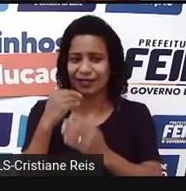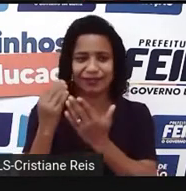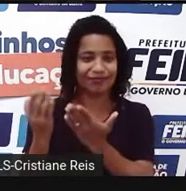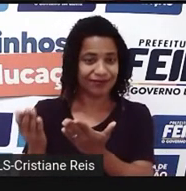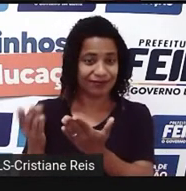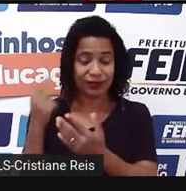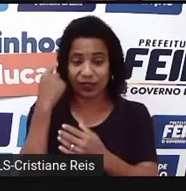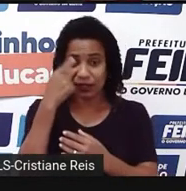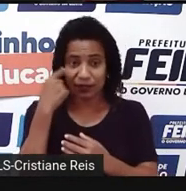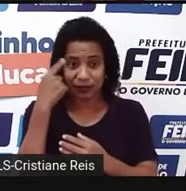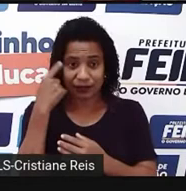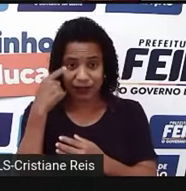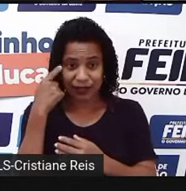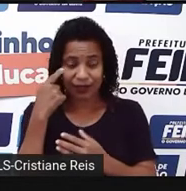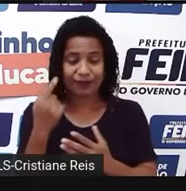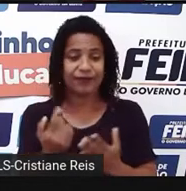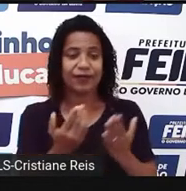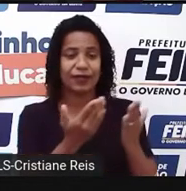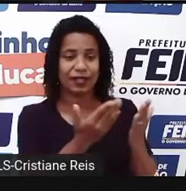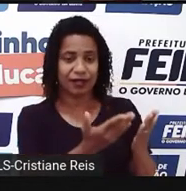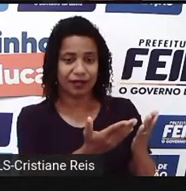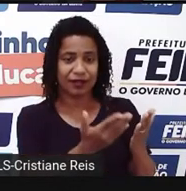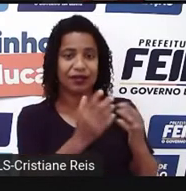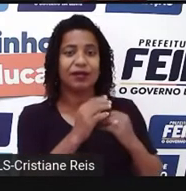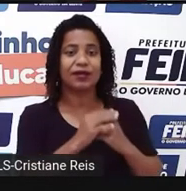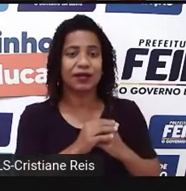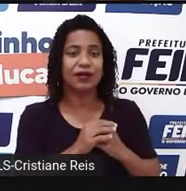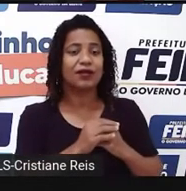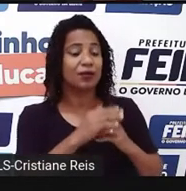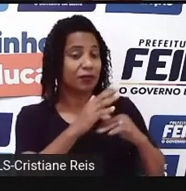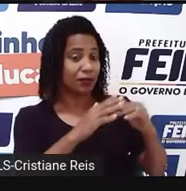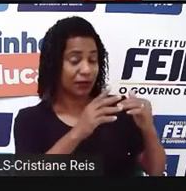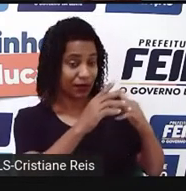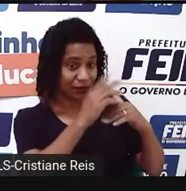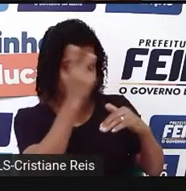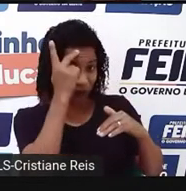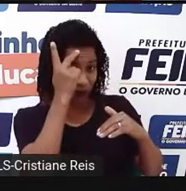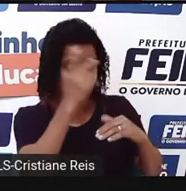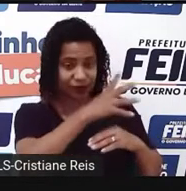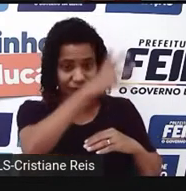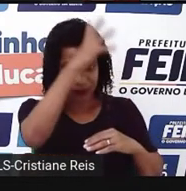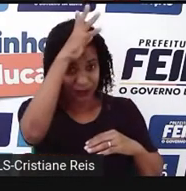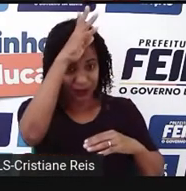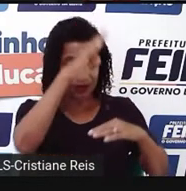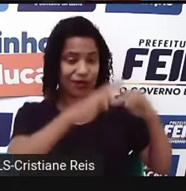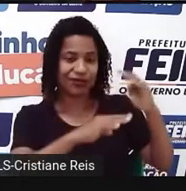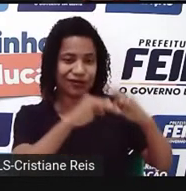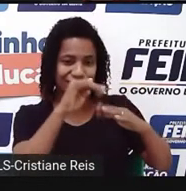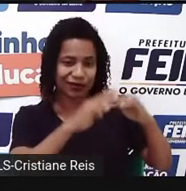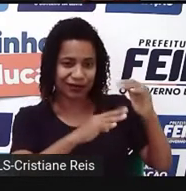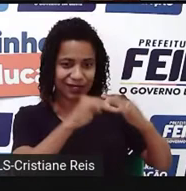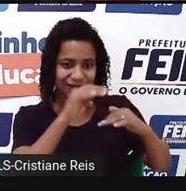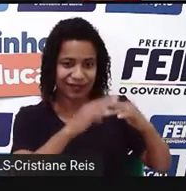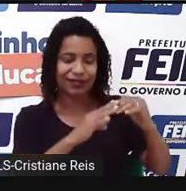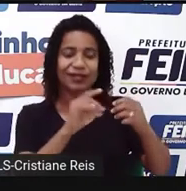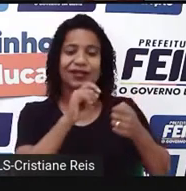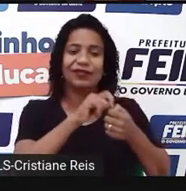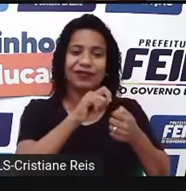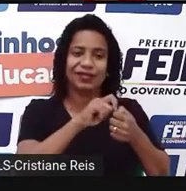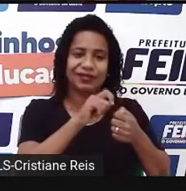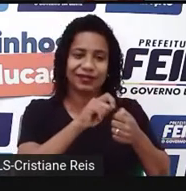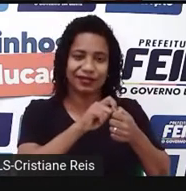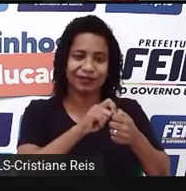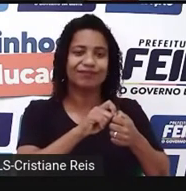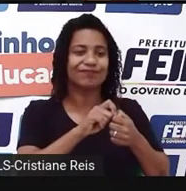Espanha. Aqui nós temos profissionais desempenhando a sua função em prol da vida